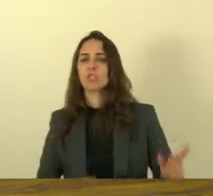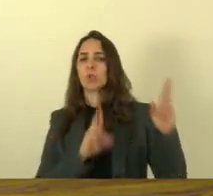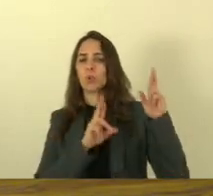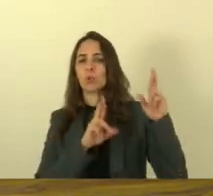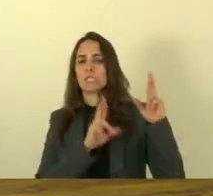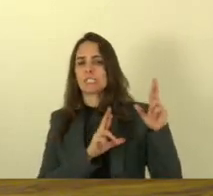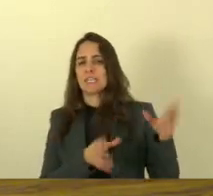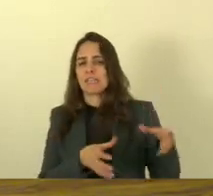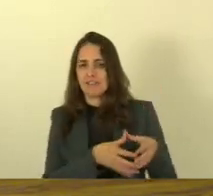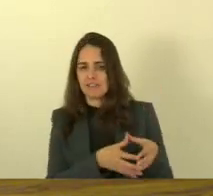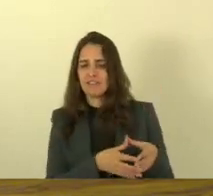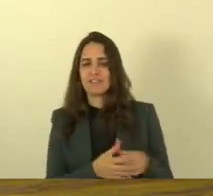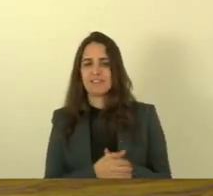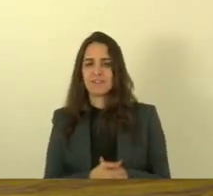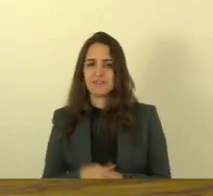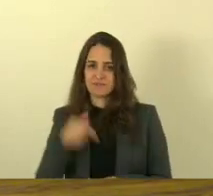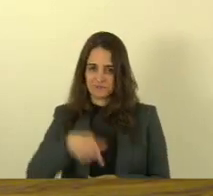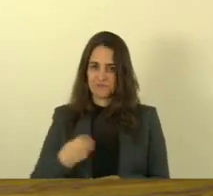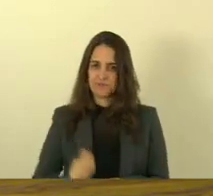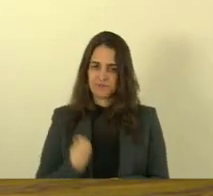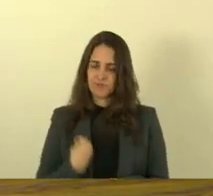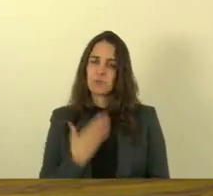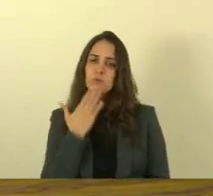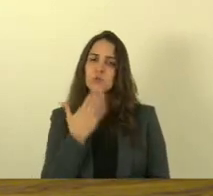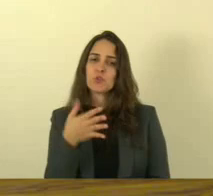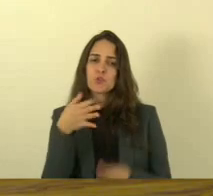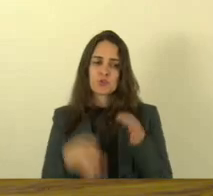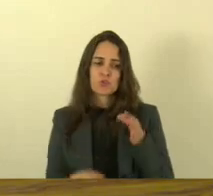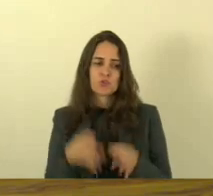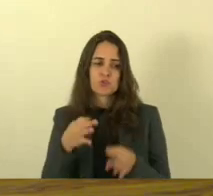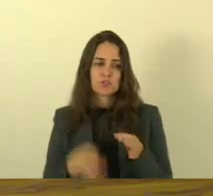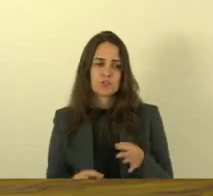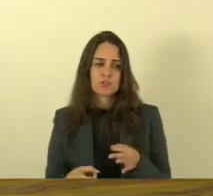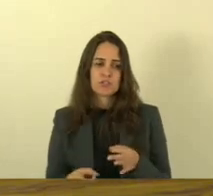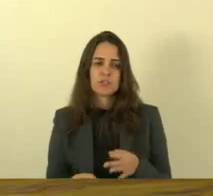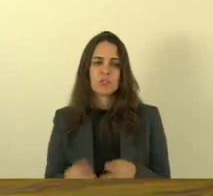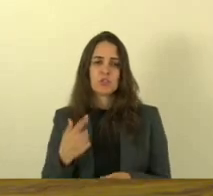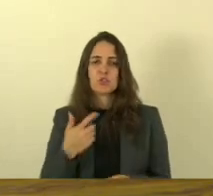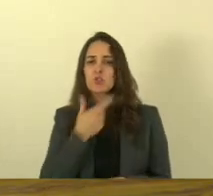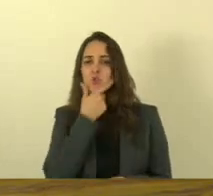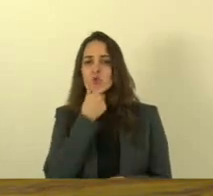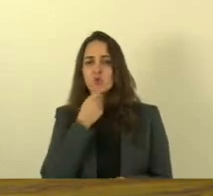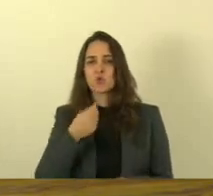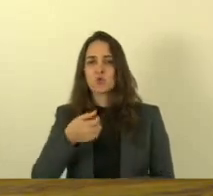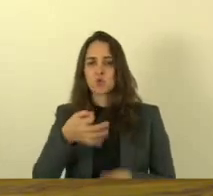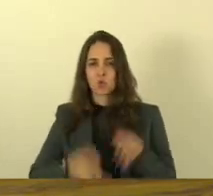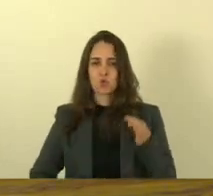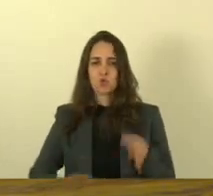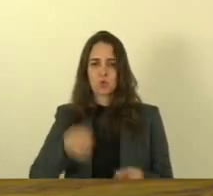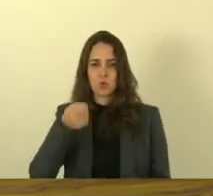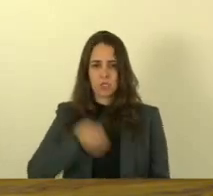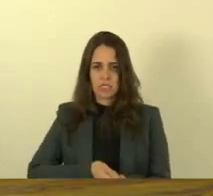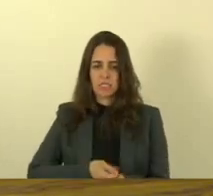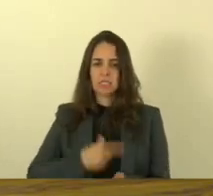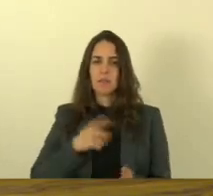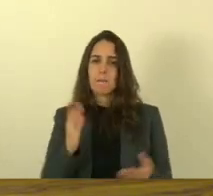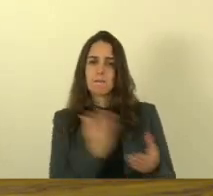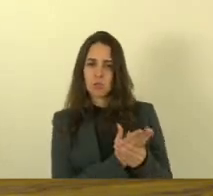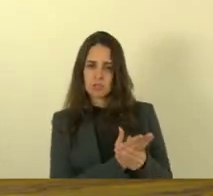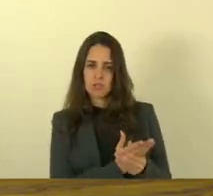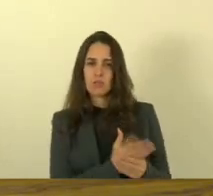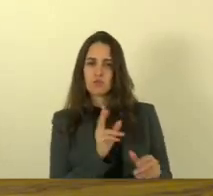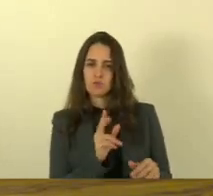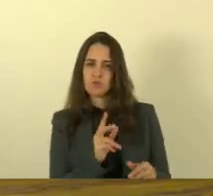então fica aqui o meu apelo à justiça ao juiz que está com este processo